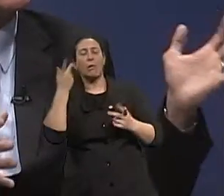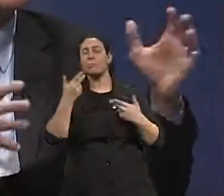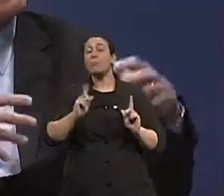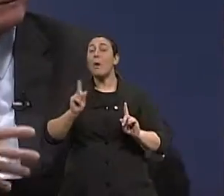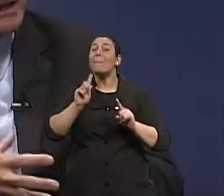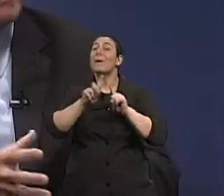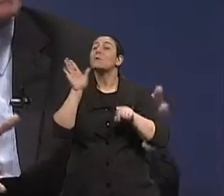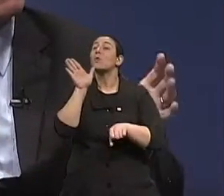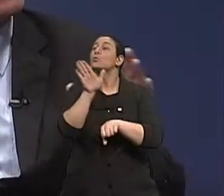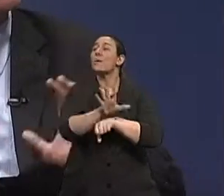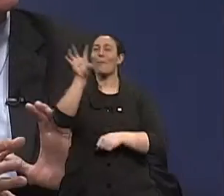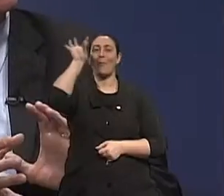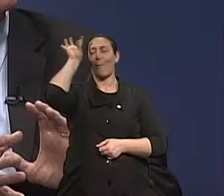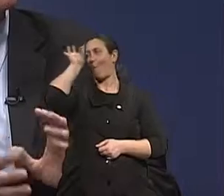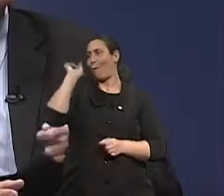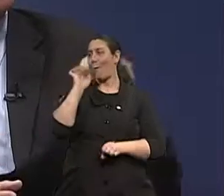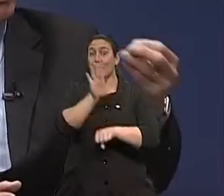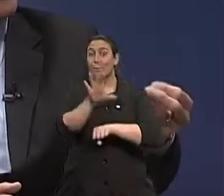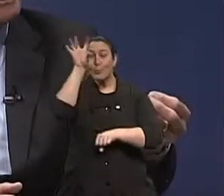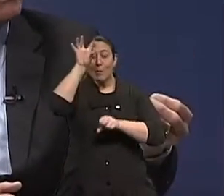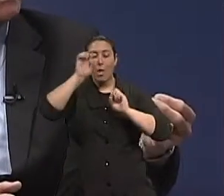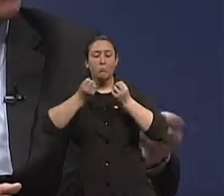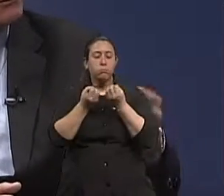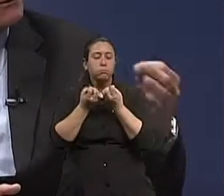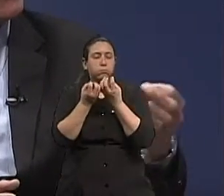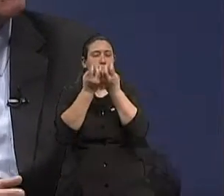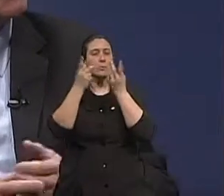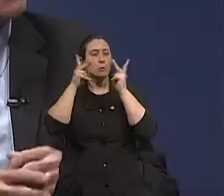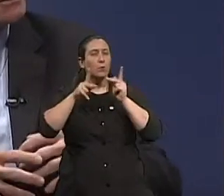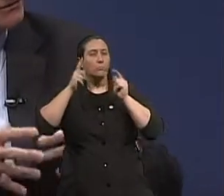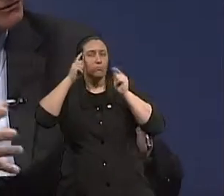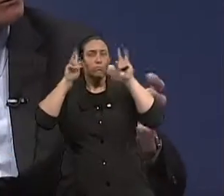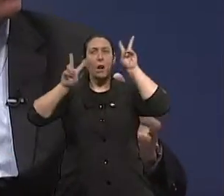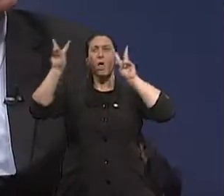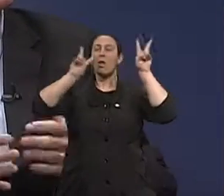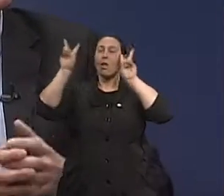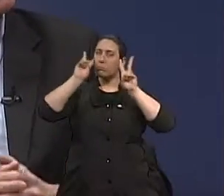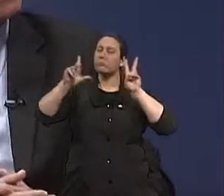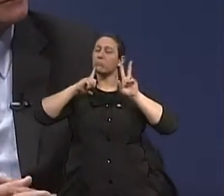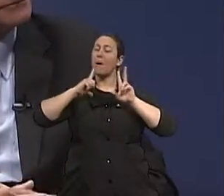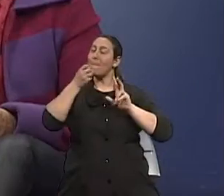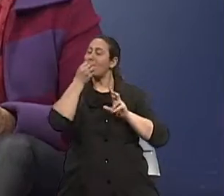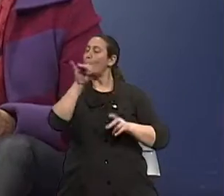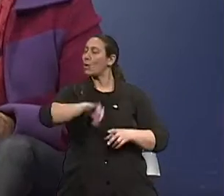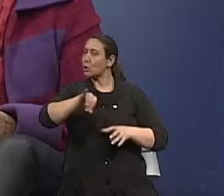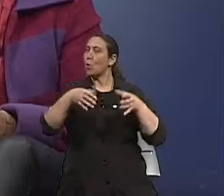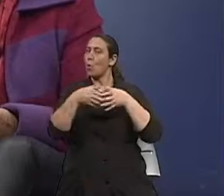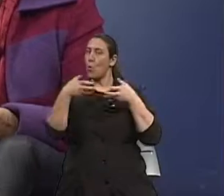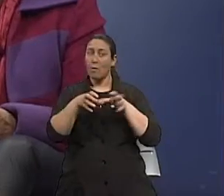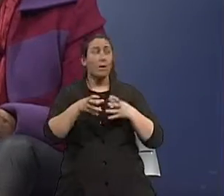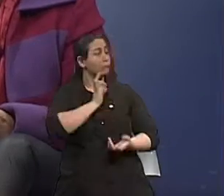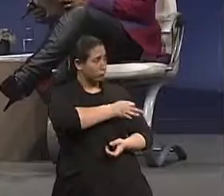entre outras vantagens de participar desses grupos. Nós sugerimos, sim, isso é uma coisa muito importante, esses grupos de convivência. Não, eu sei que o senhor